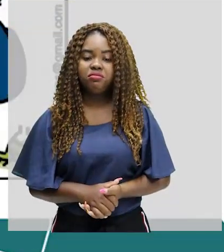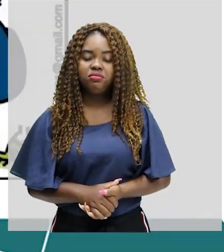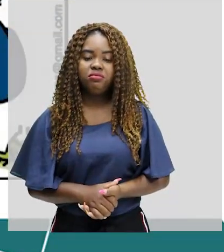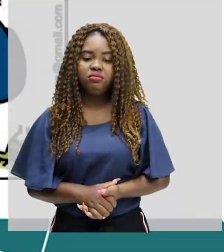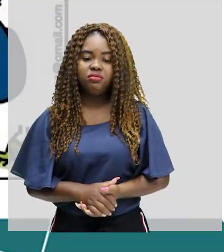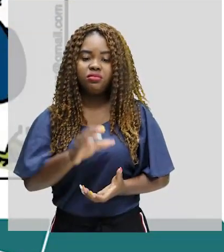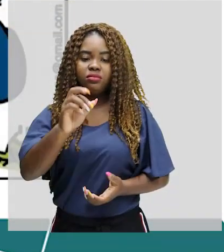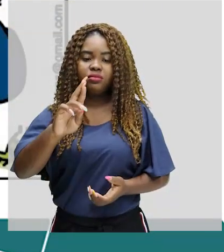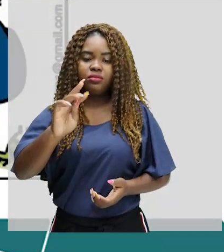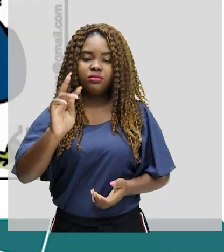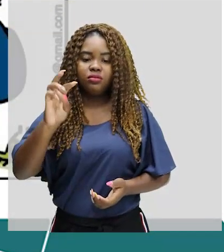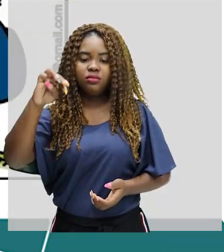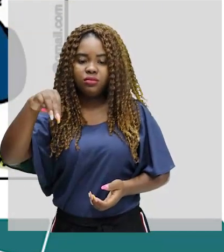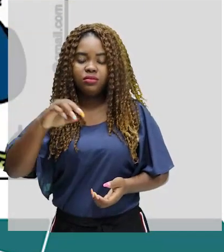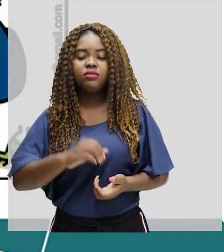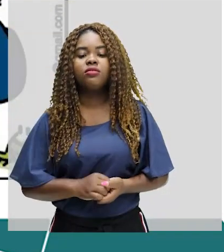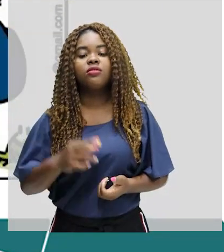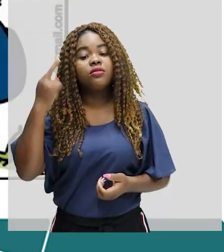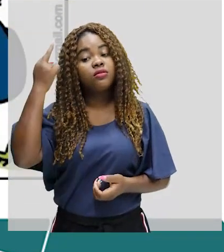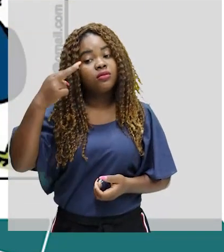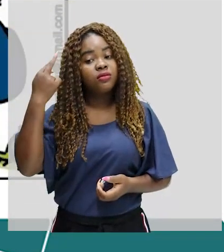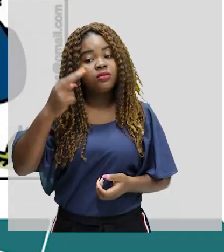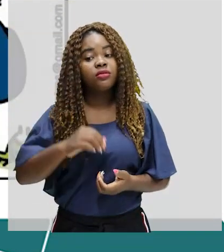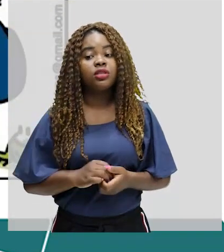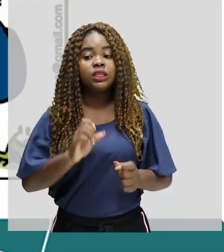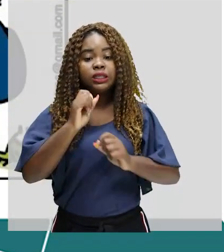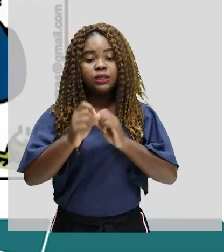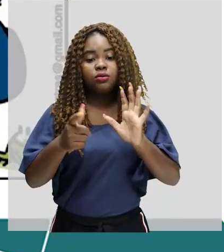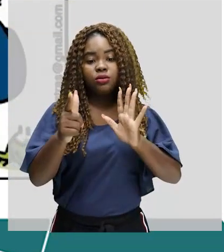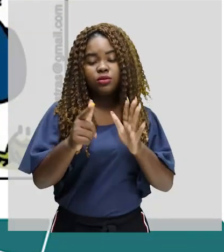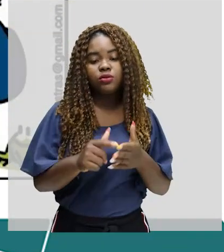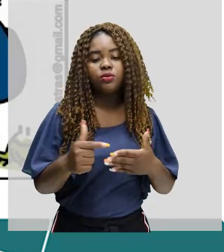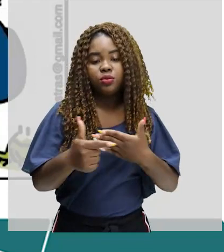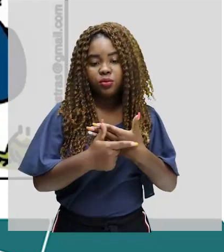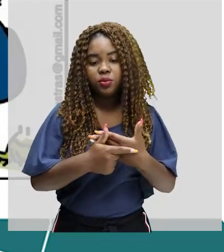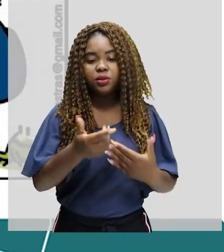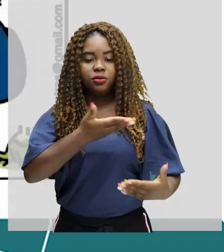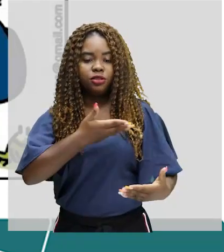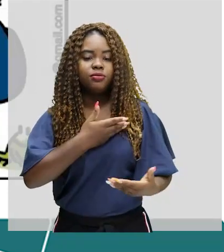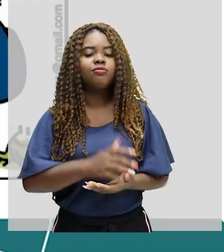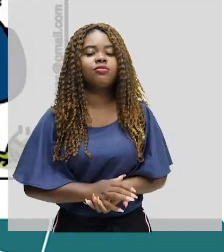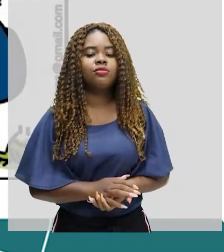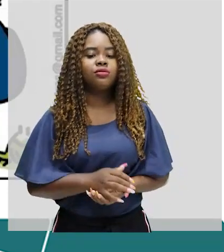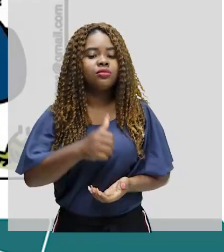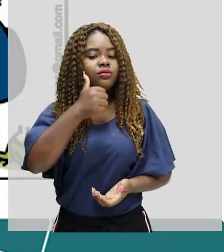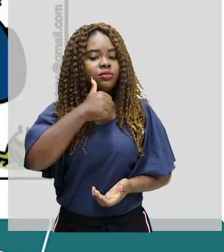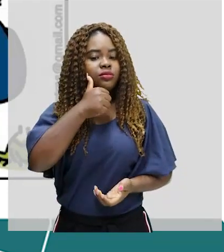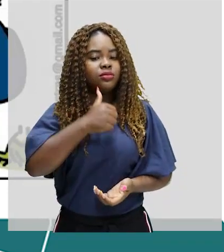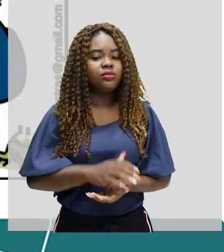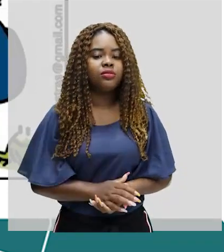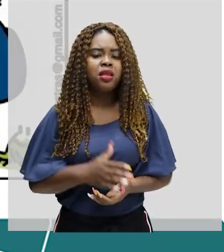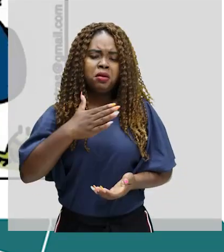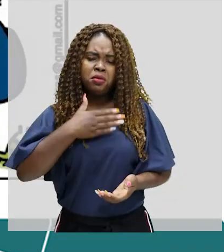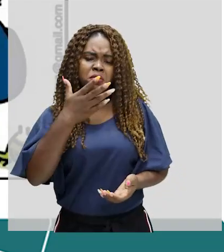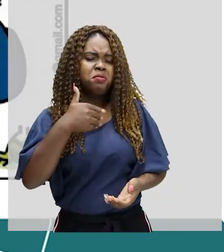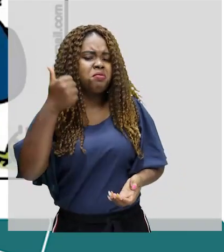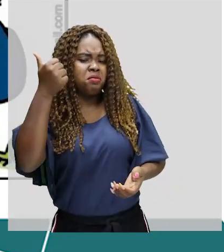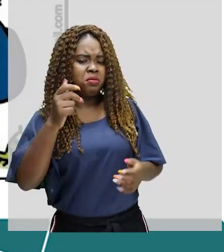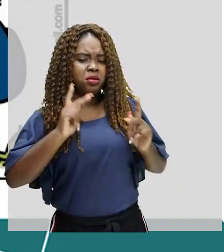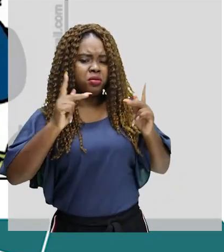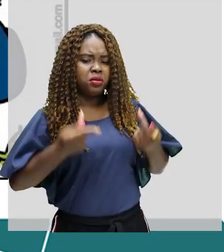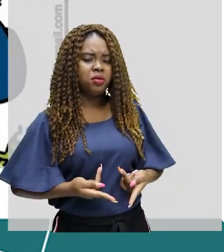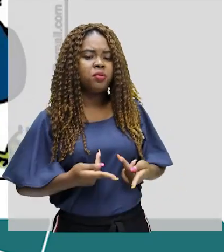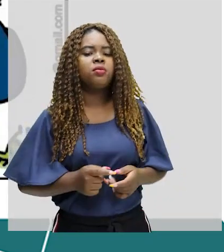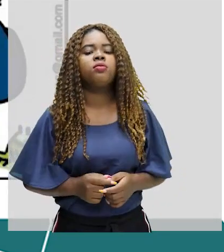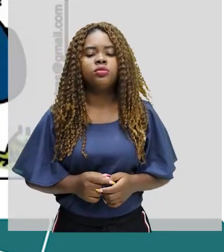Cartoon de Alexandre Becker invoca uma reflexão atemporal sobre o papel da amizade. Para mim, o melhor amigo do ser humano é o